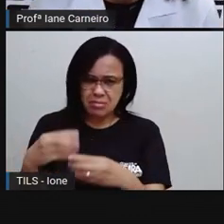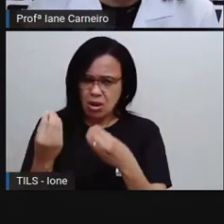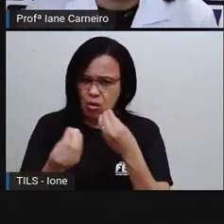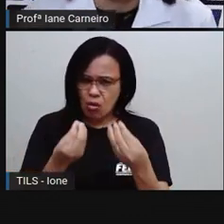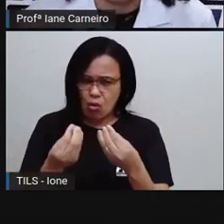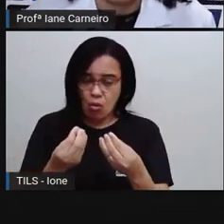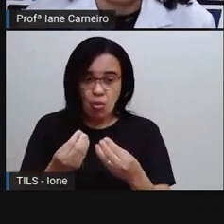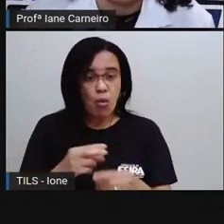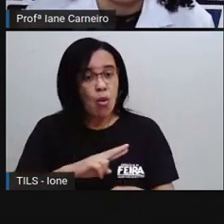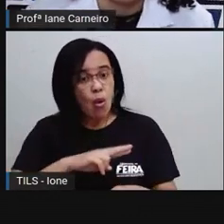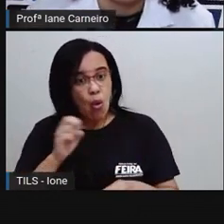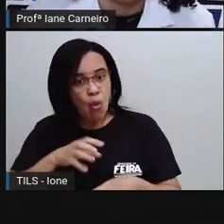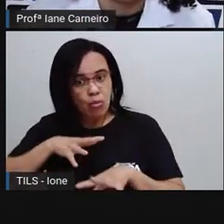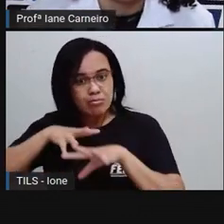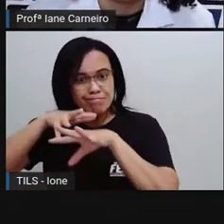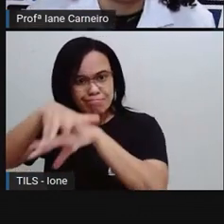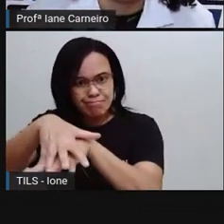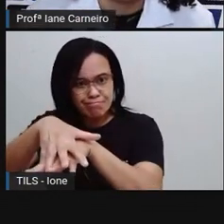colocar aqui.